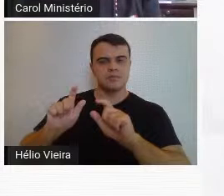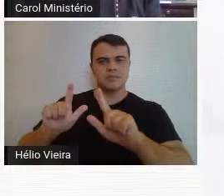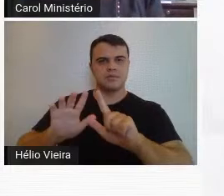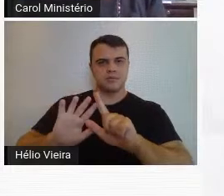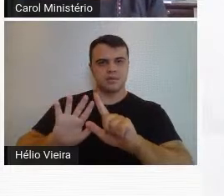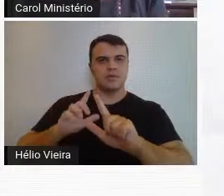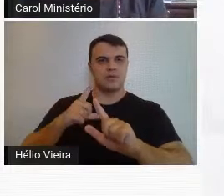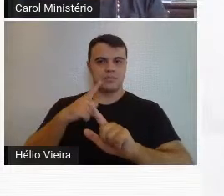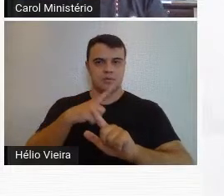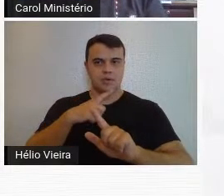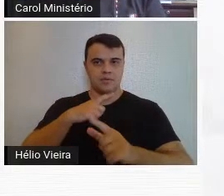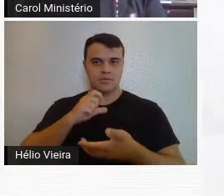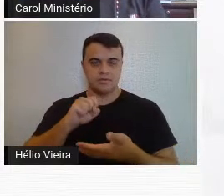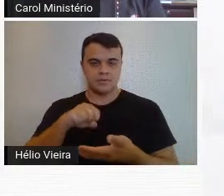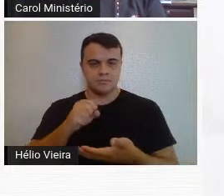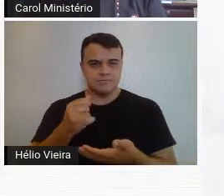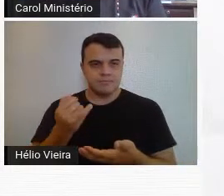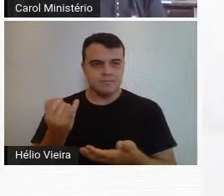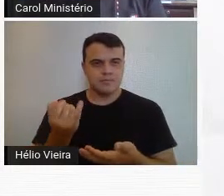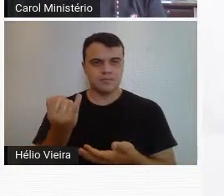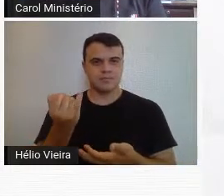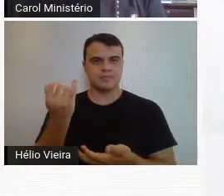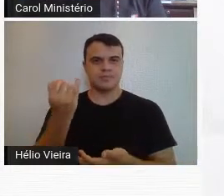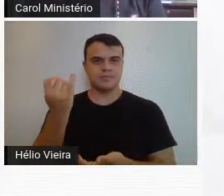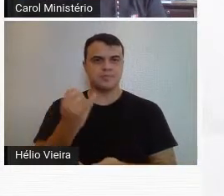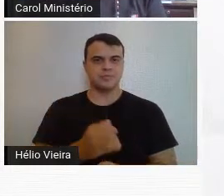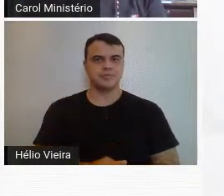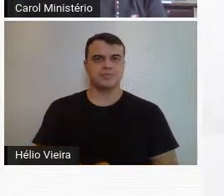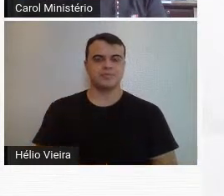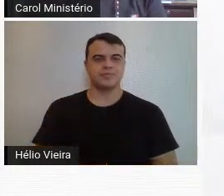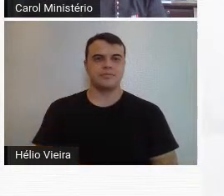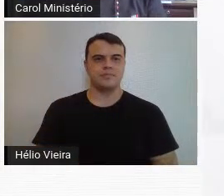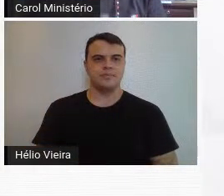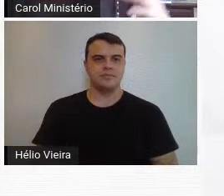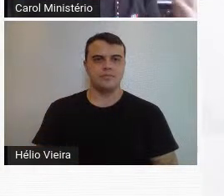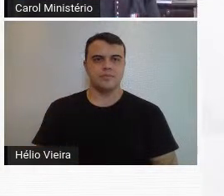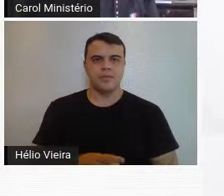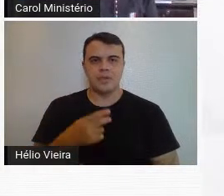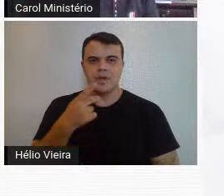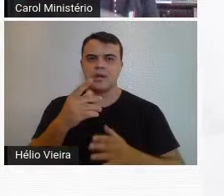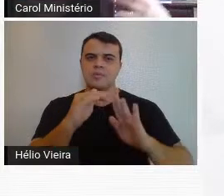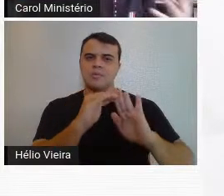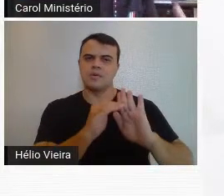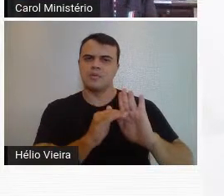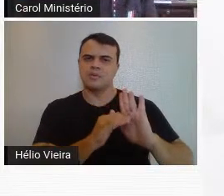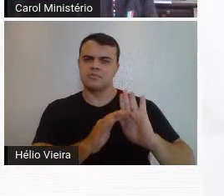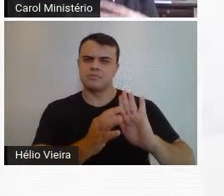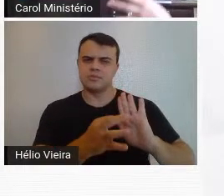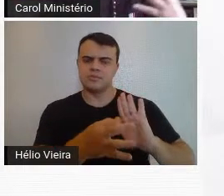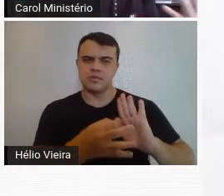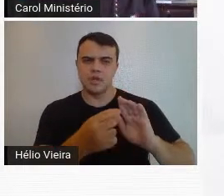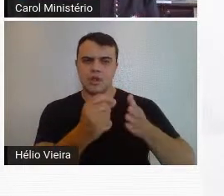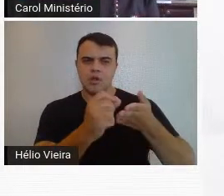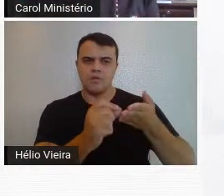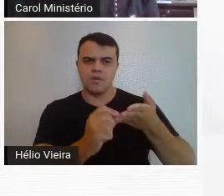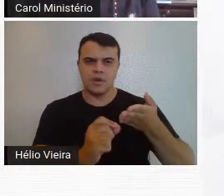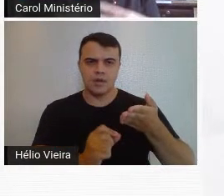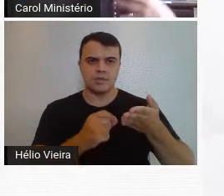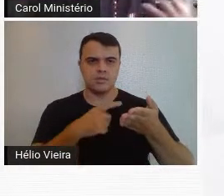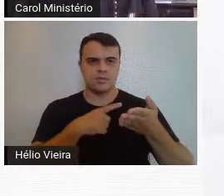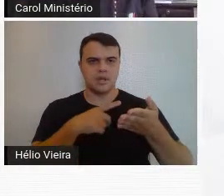teve uma programação extensa de conferências, de